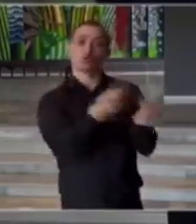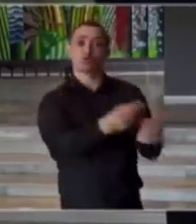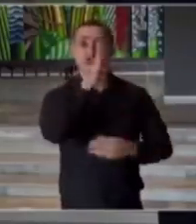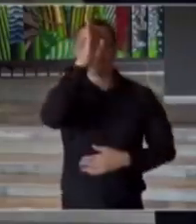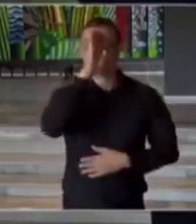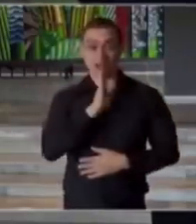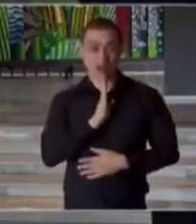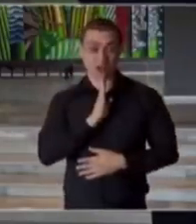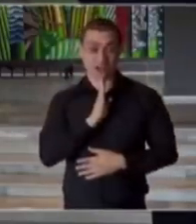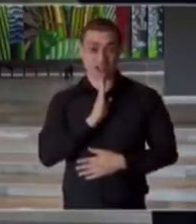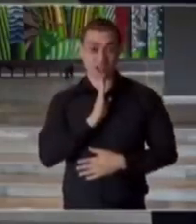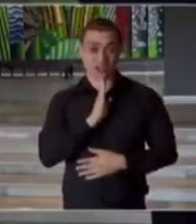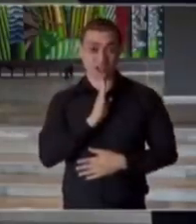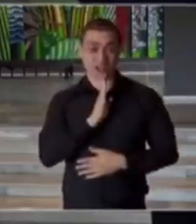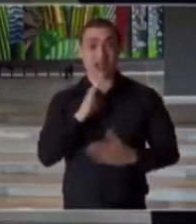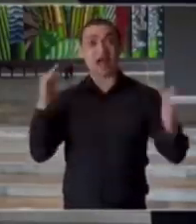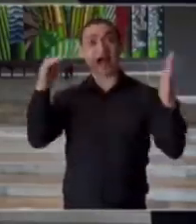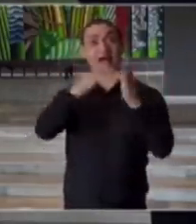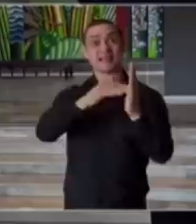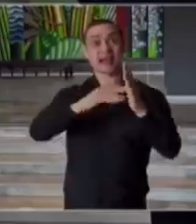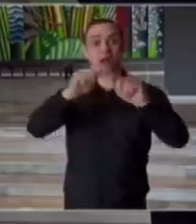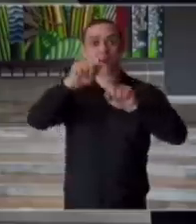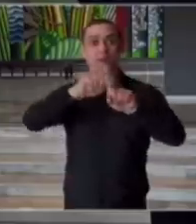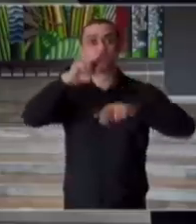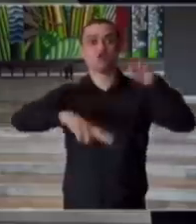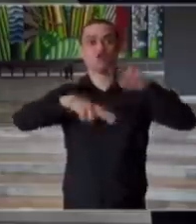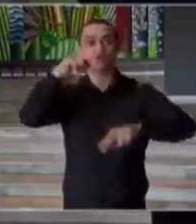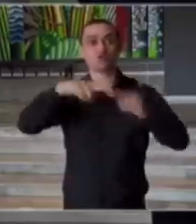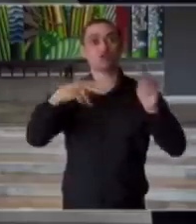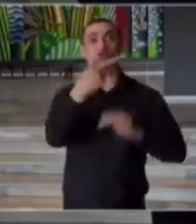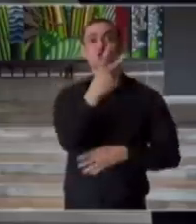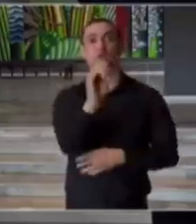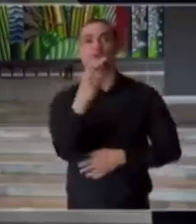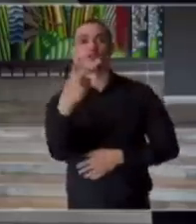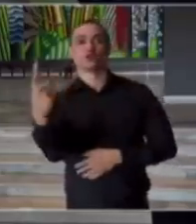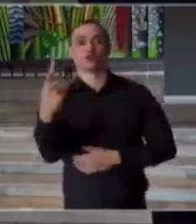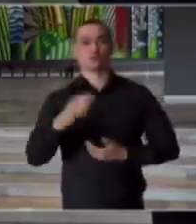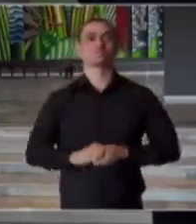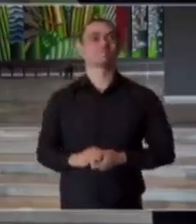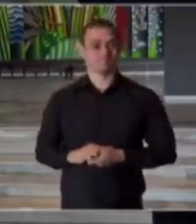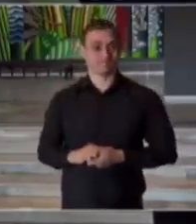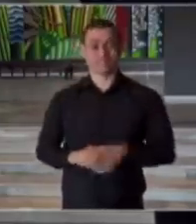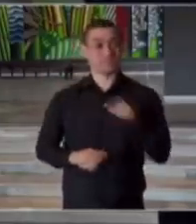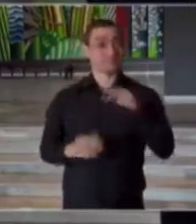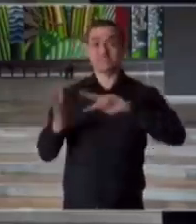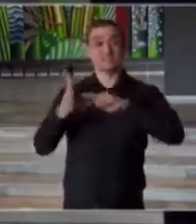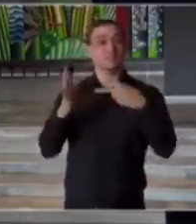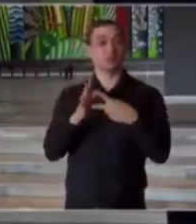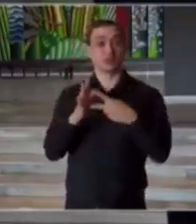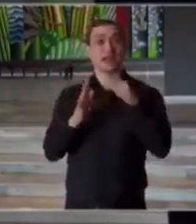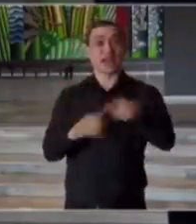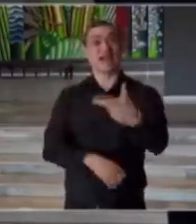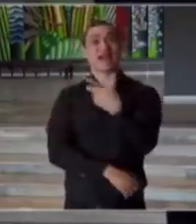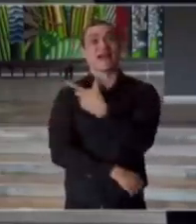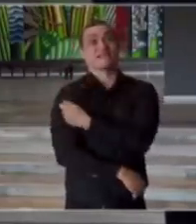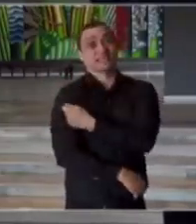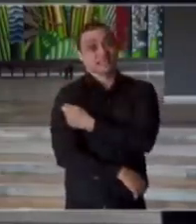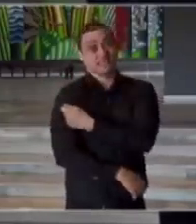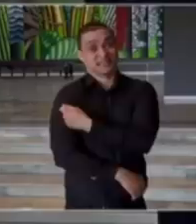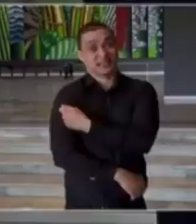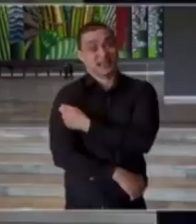gratuita até junho de 2021. Estamos falando da vacina